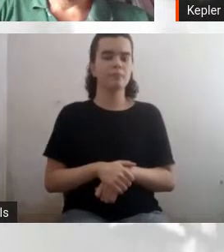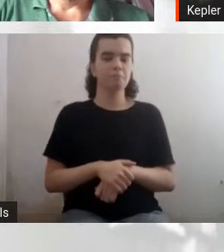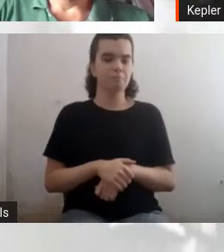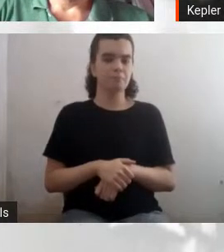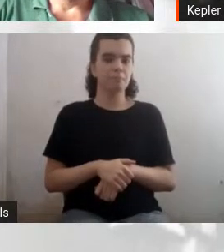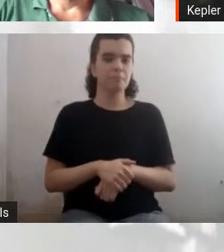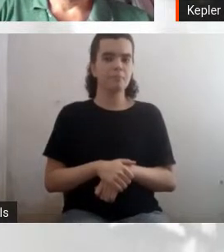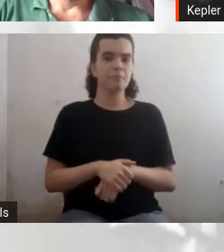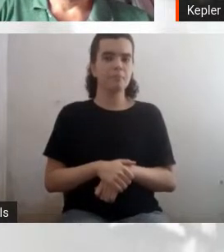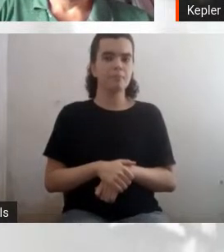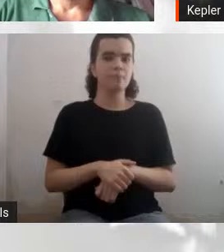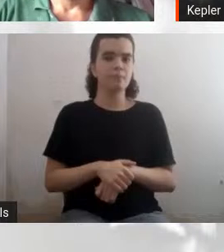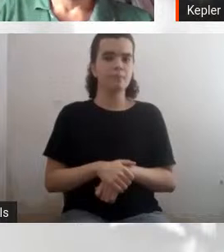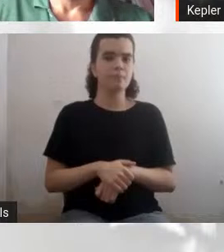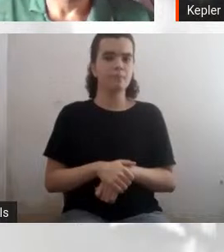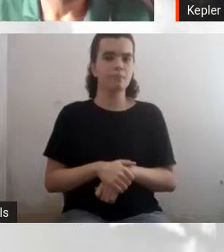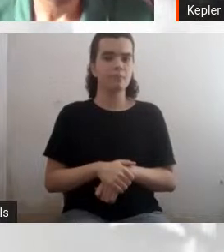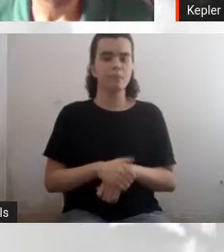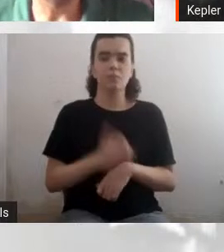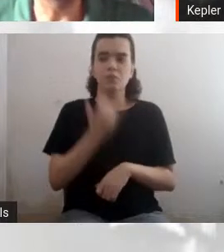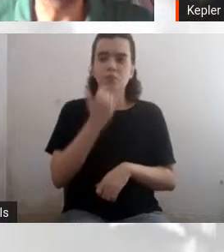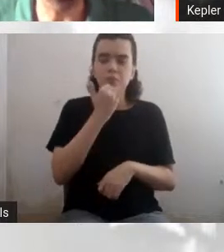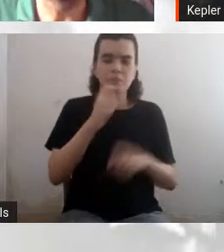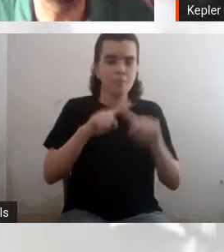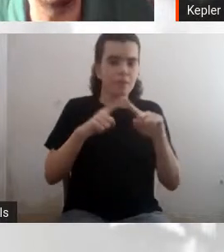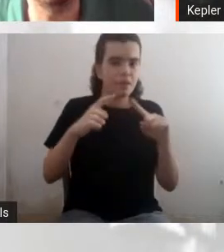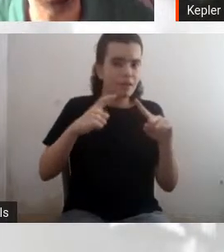Maírton, eu não estou te ouvindo, Maírton.